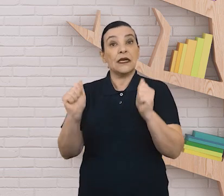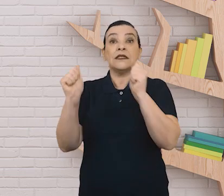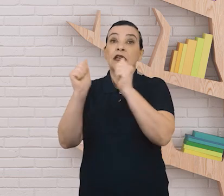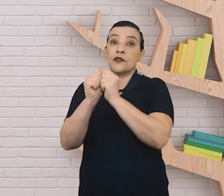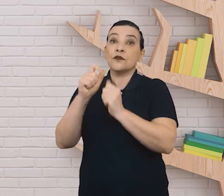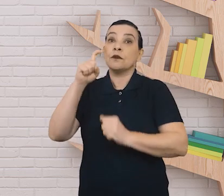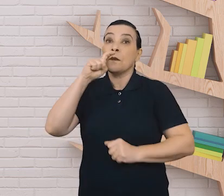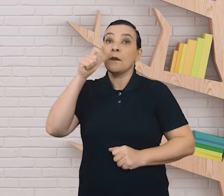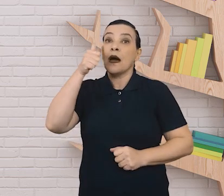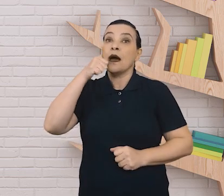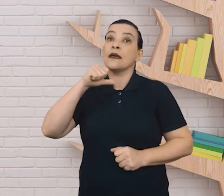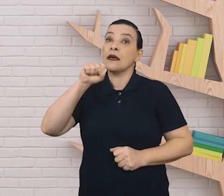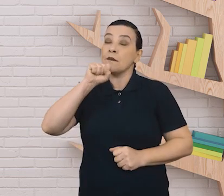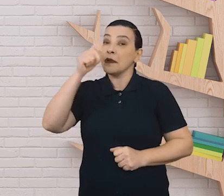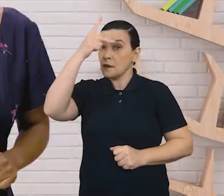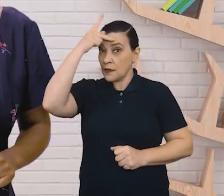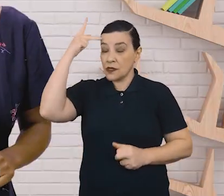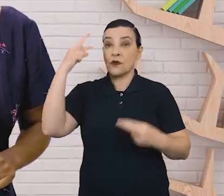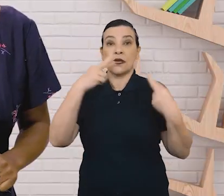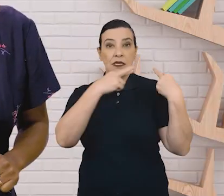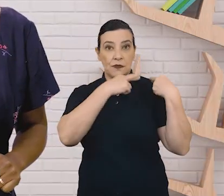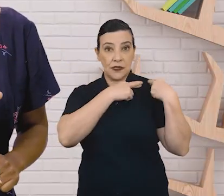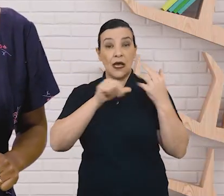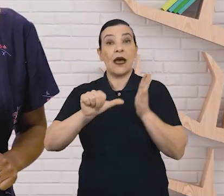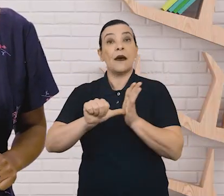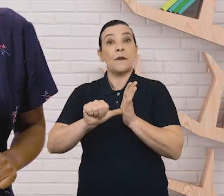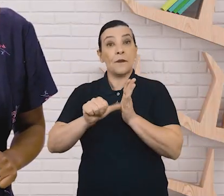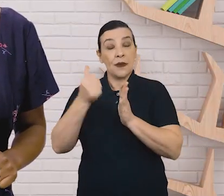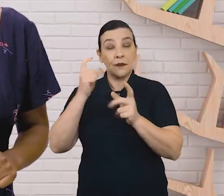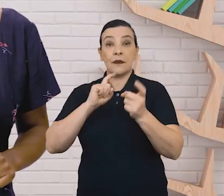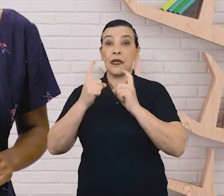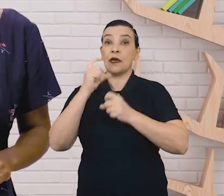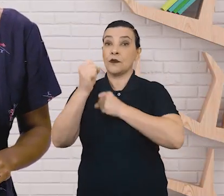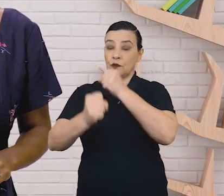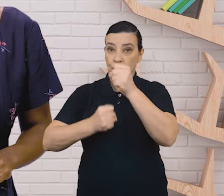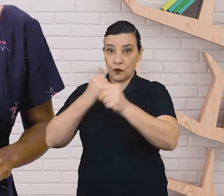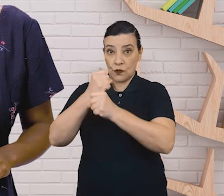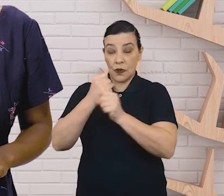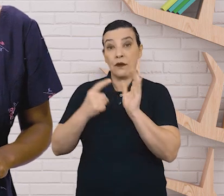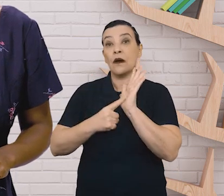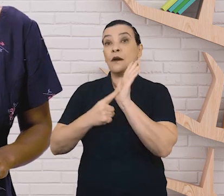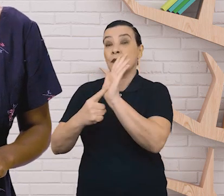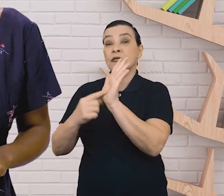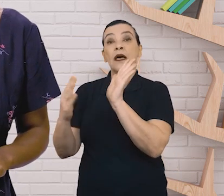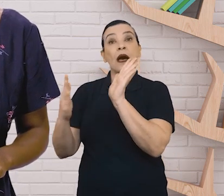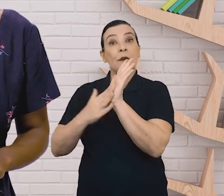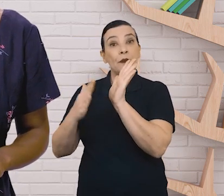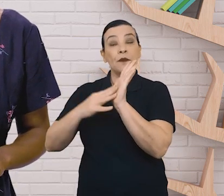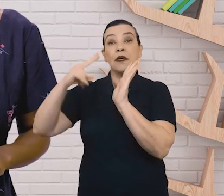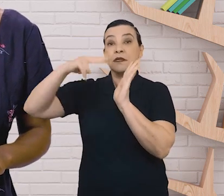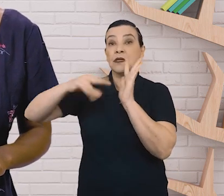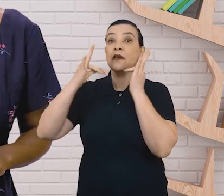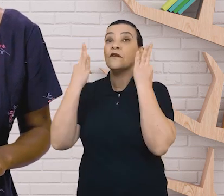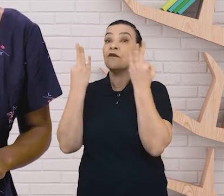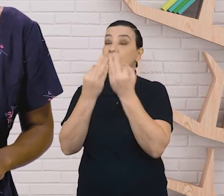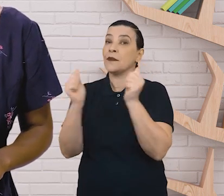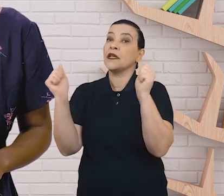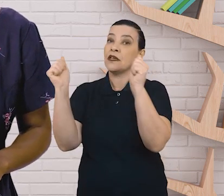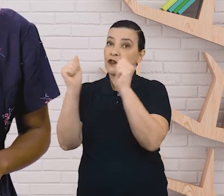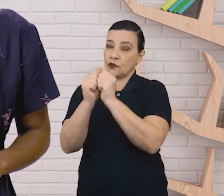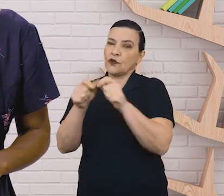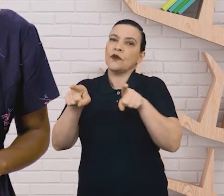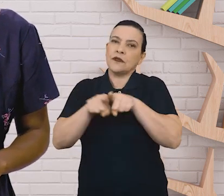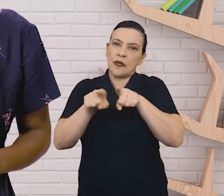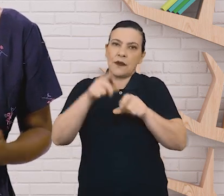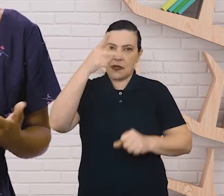vivencia com seus pais ou cuidadores. Na primeira reunião do ano, apresente a proposta de leitura em família para os familiares